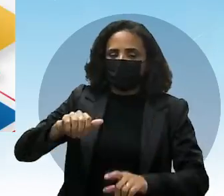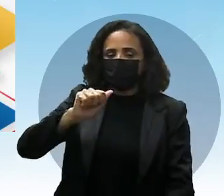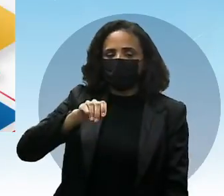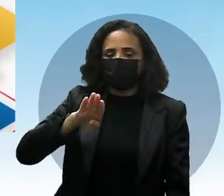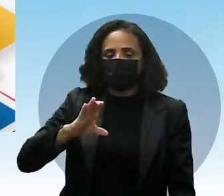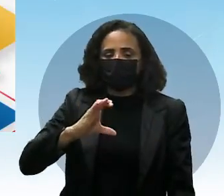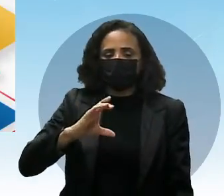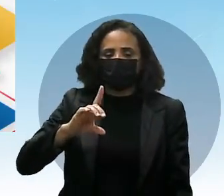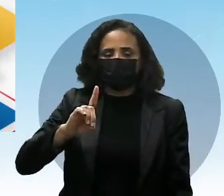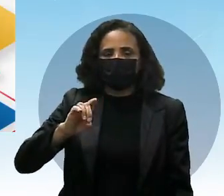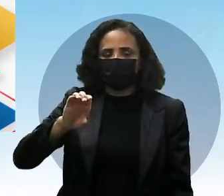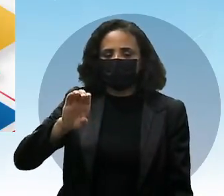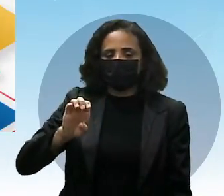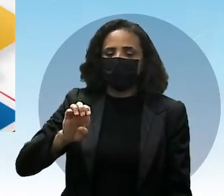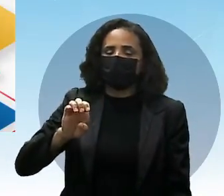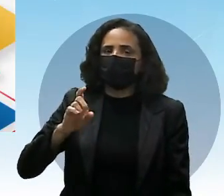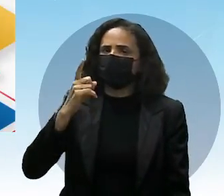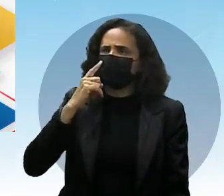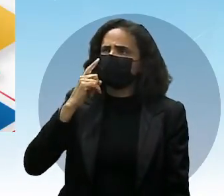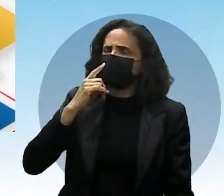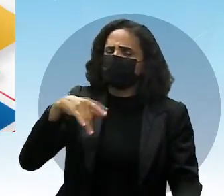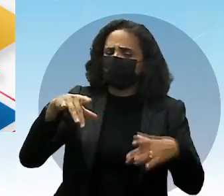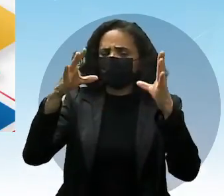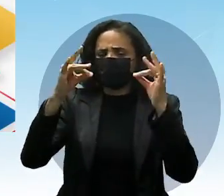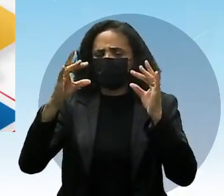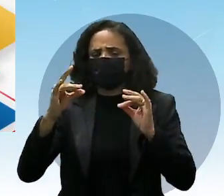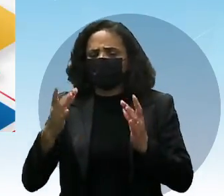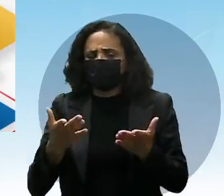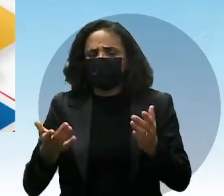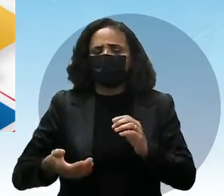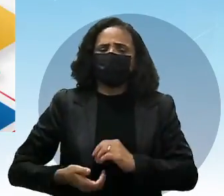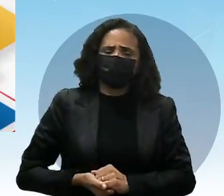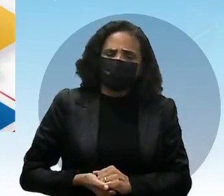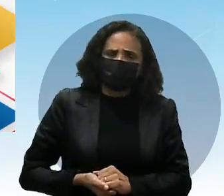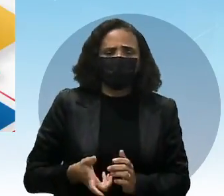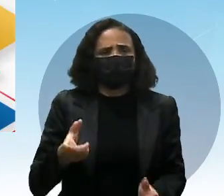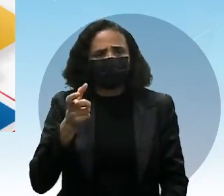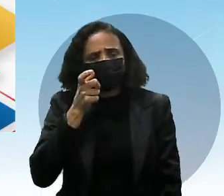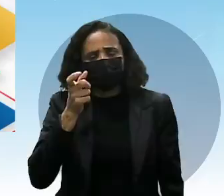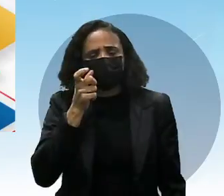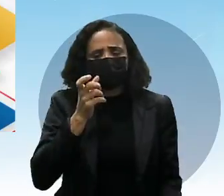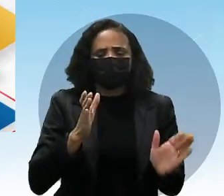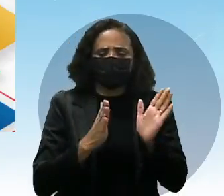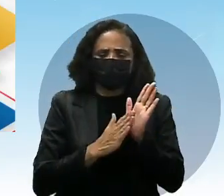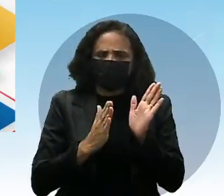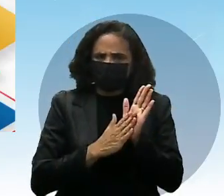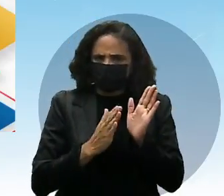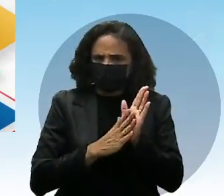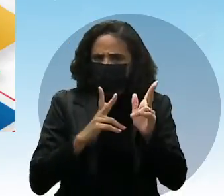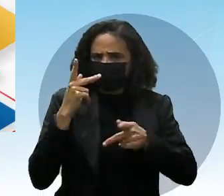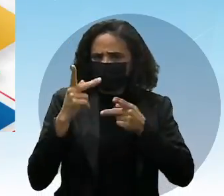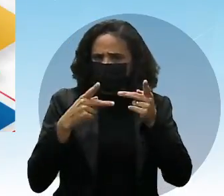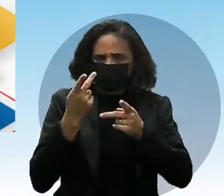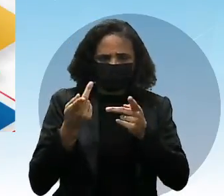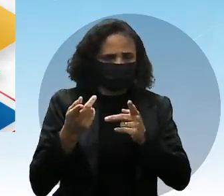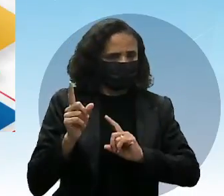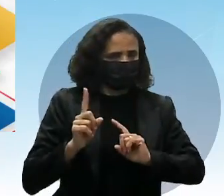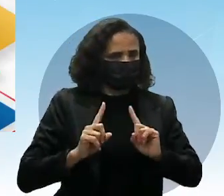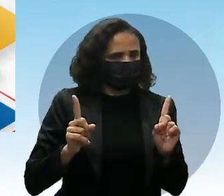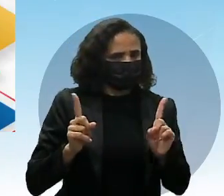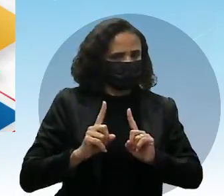o... Tá, ele pode até ser interessado em novas propostas de trabalho Mas ele diz isso? Não